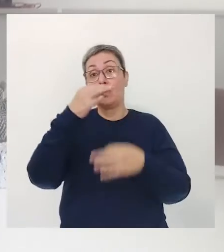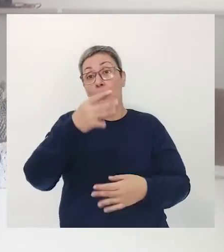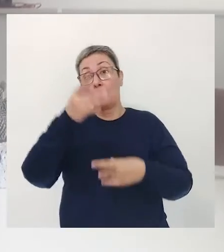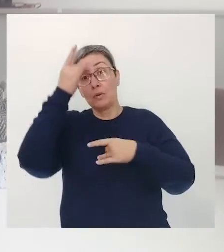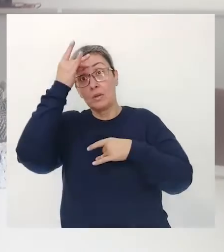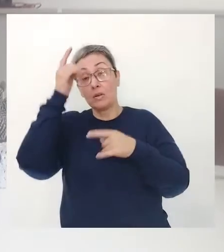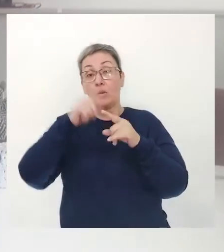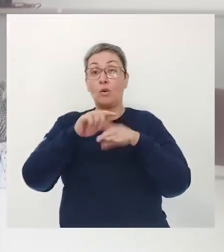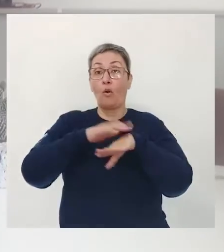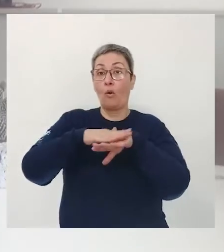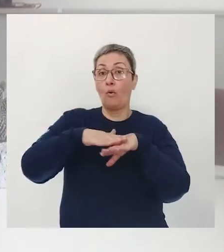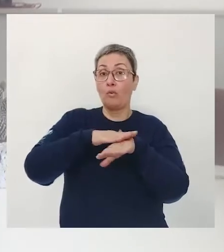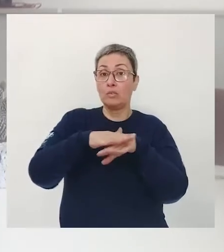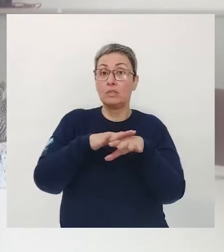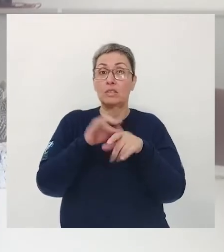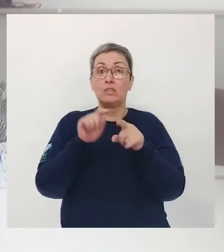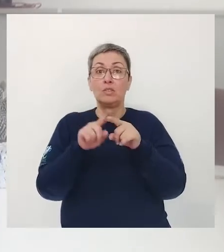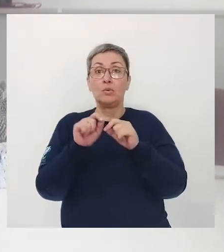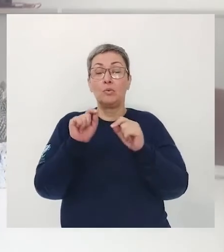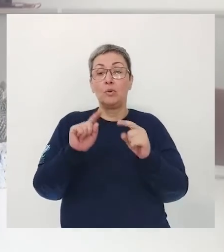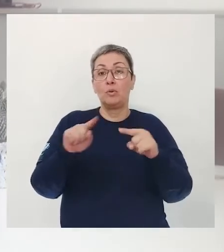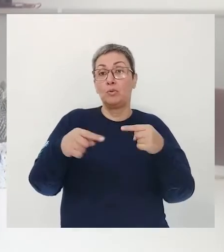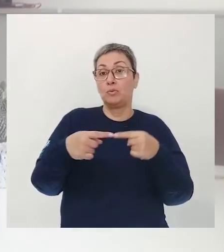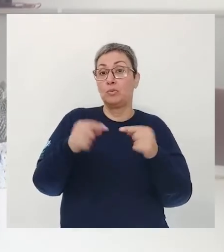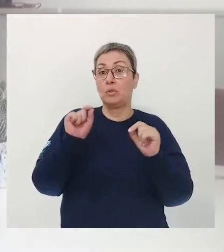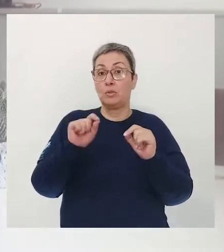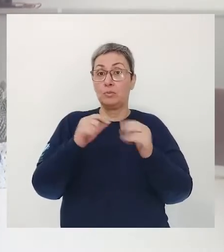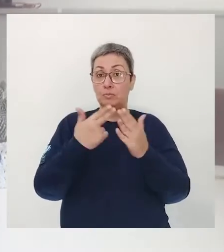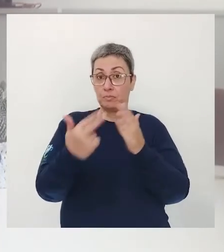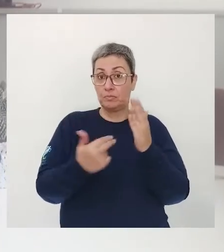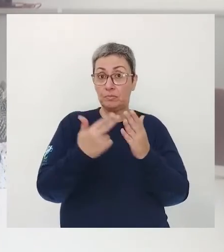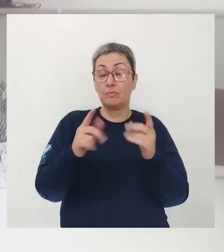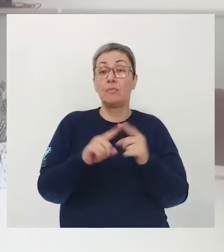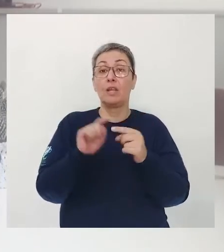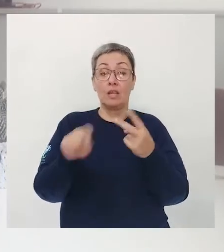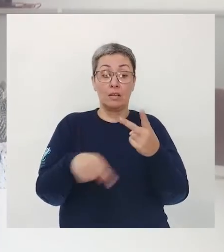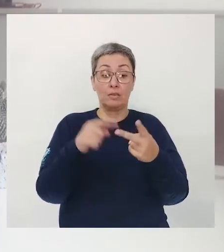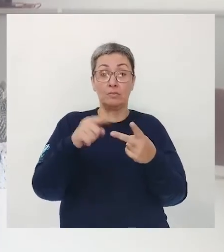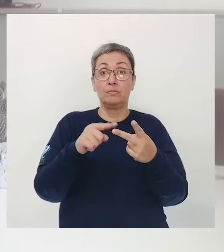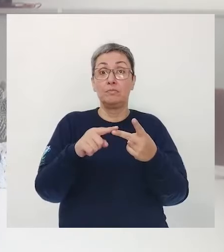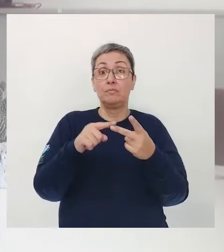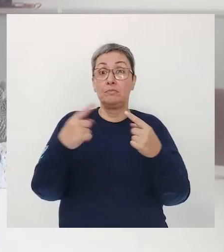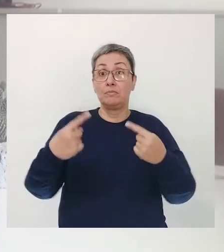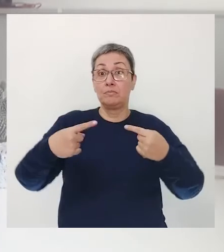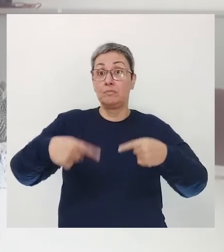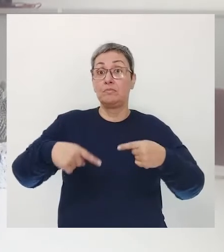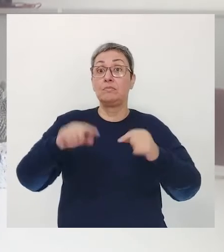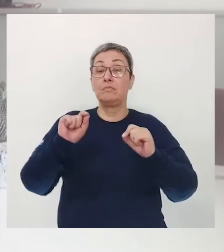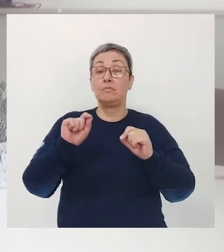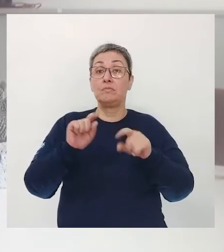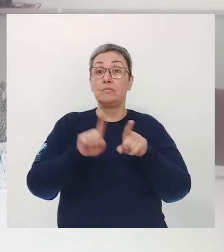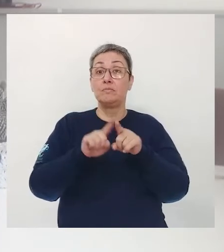personagem Tivesse falando Né? Algo em relação Aquele desenho E o segundo desafio